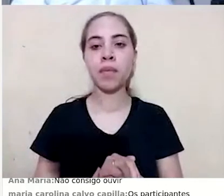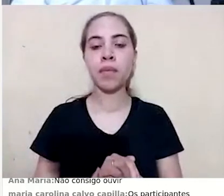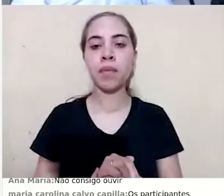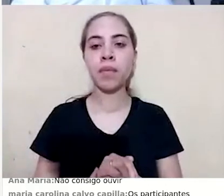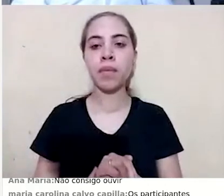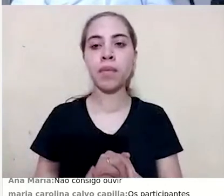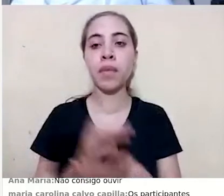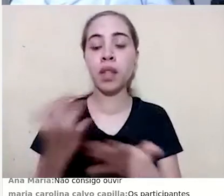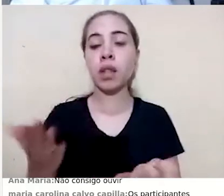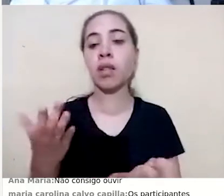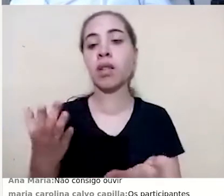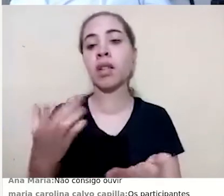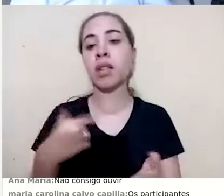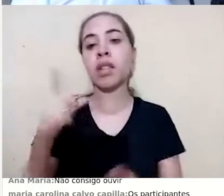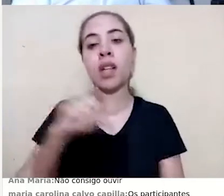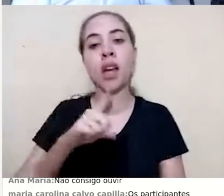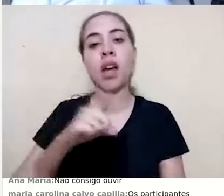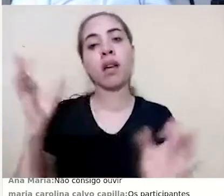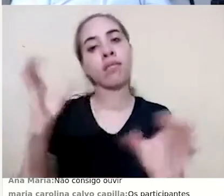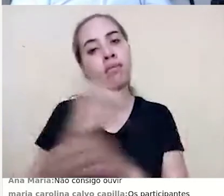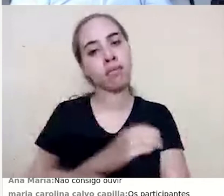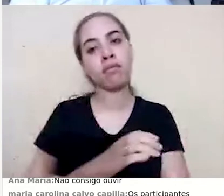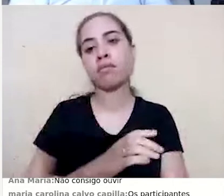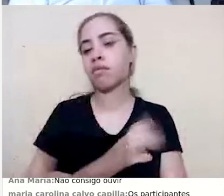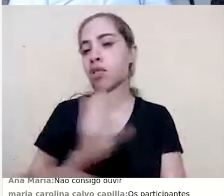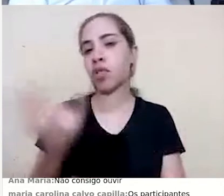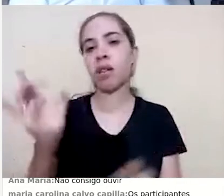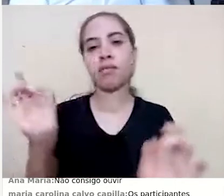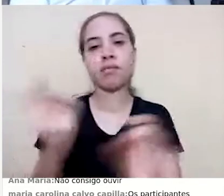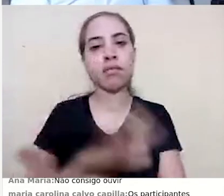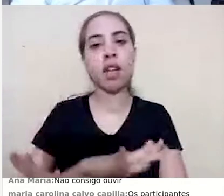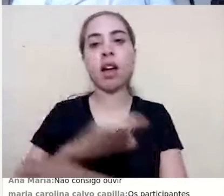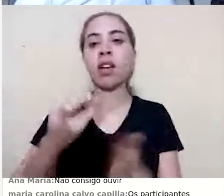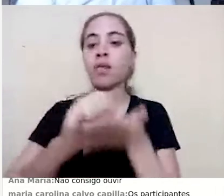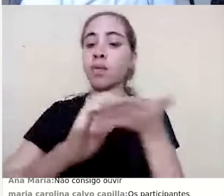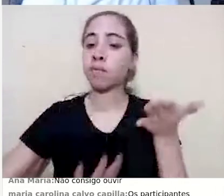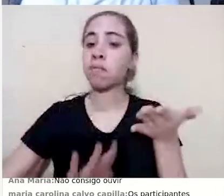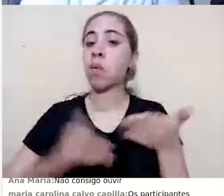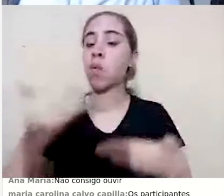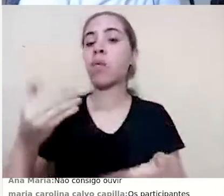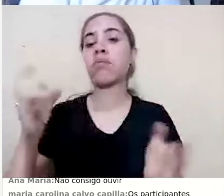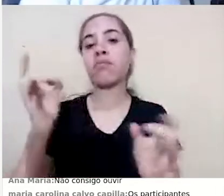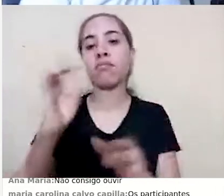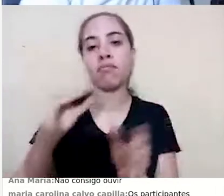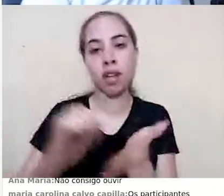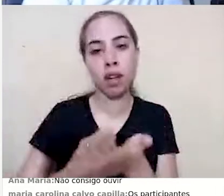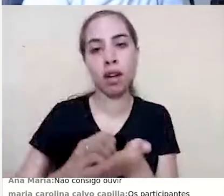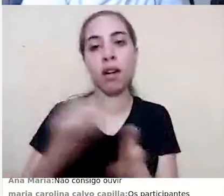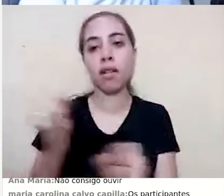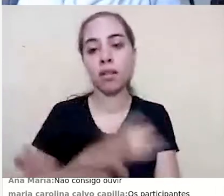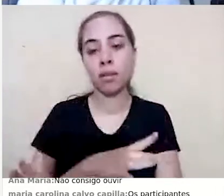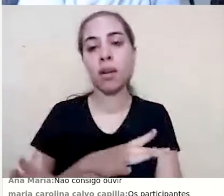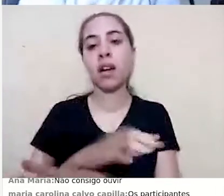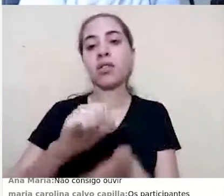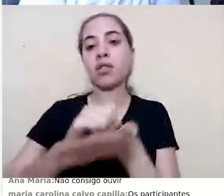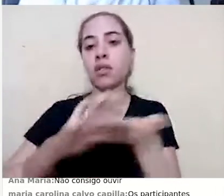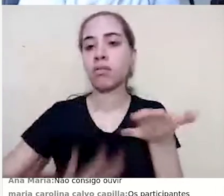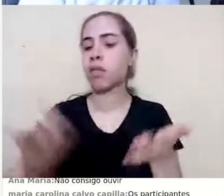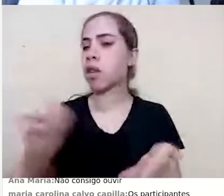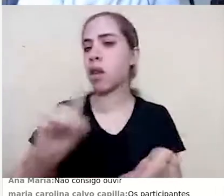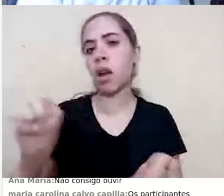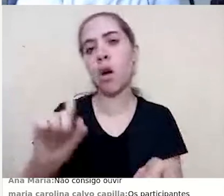Em conclusão das atividades. Quando eu clico em conclusão da atividade, esse módulo, ele não permite